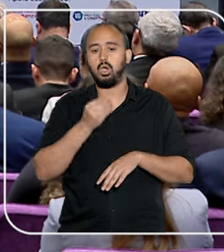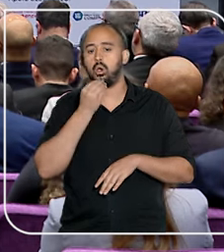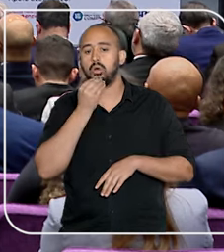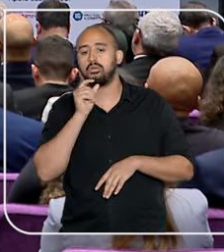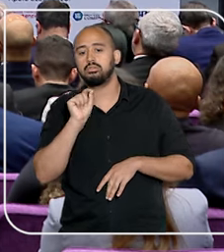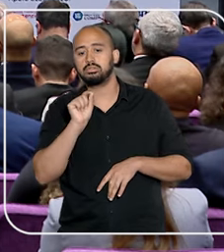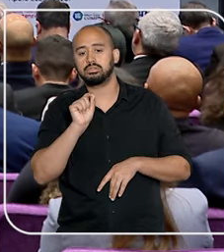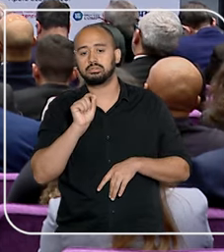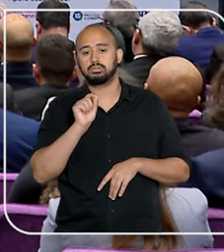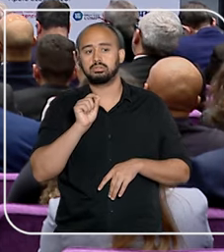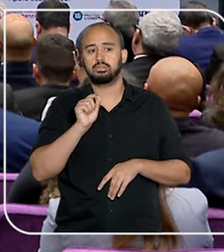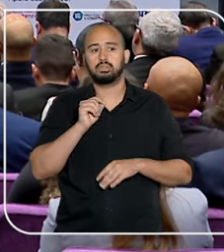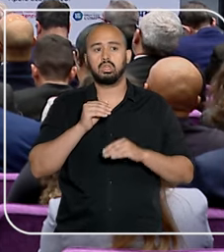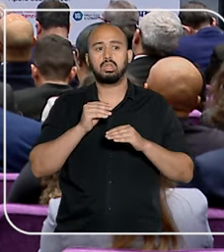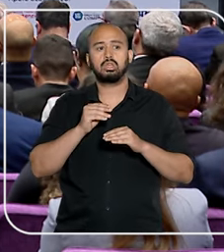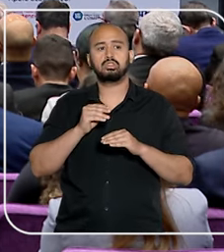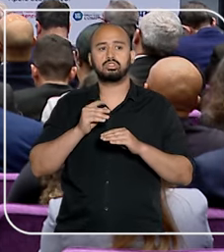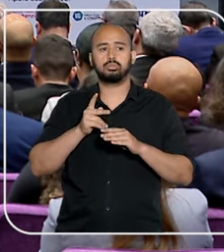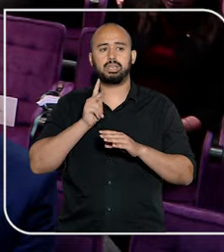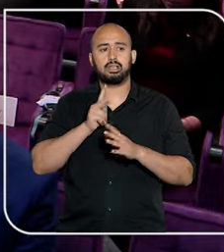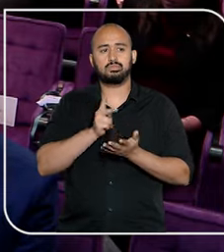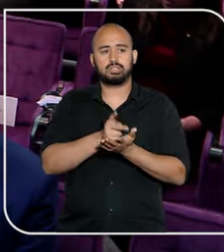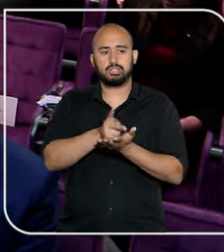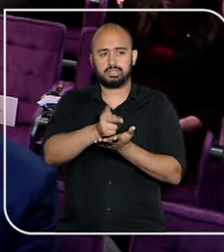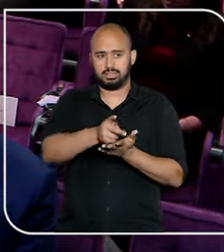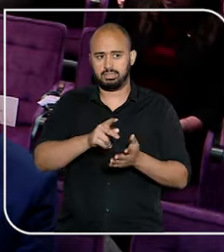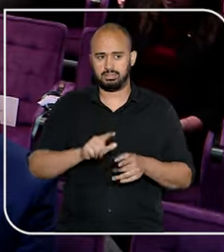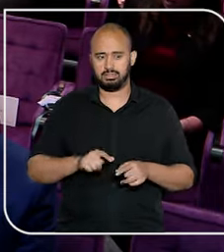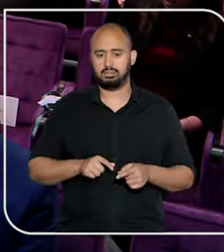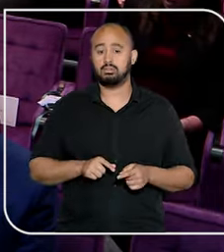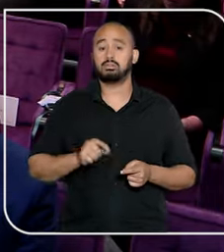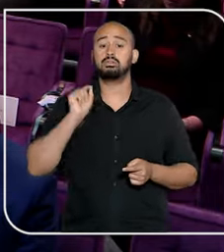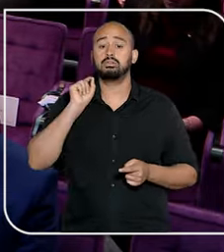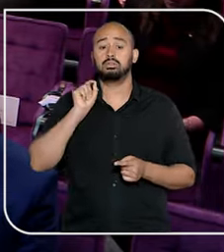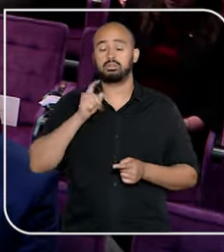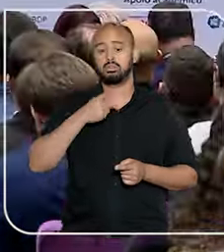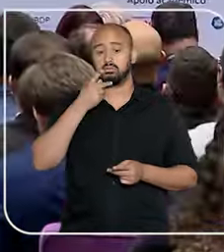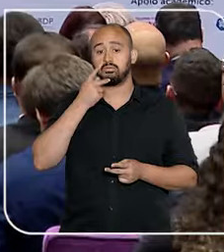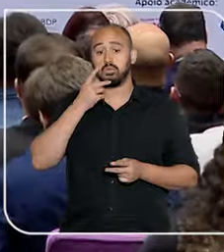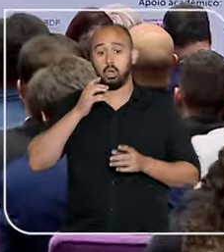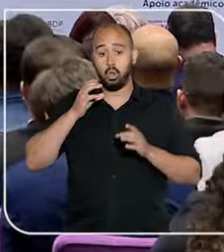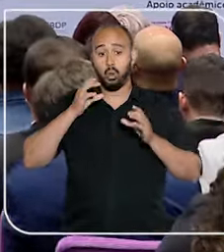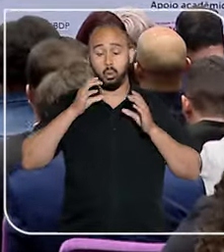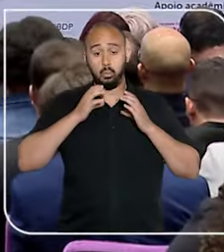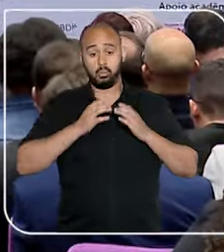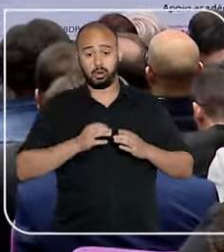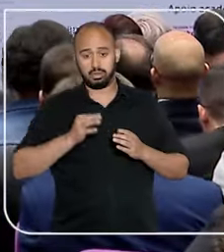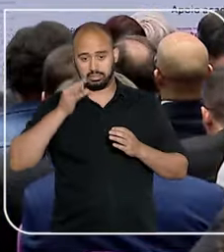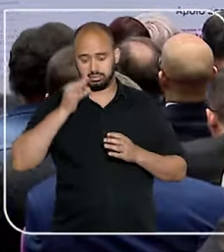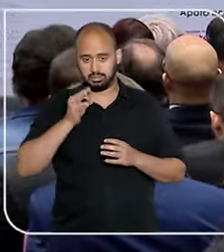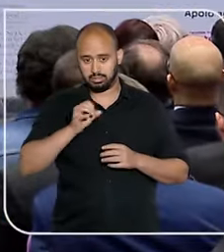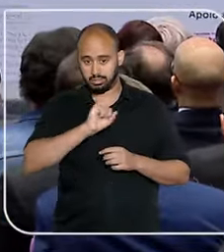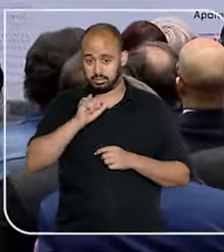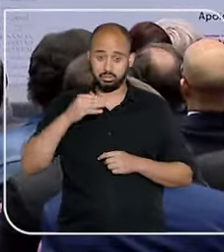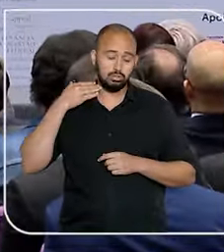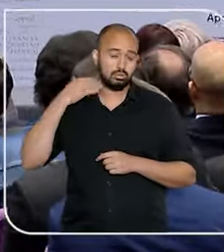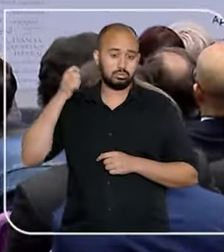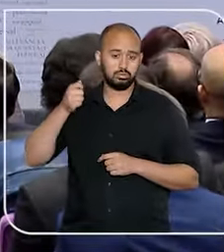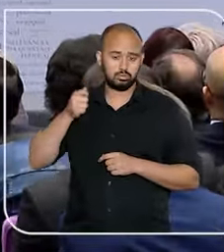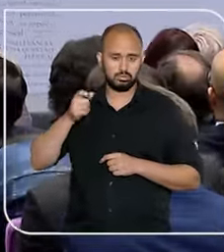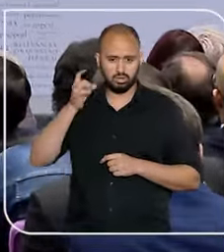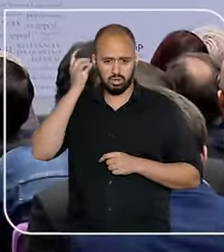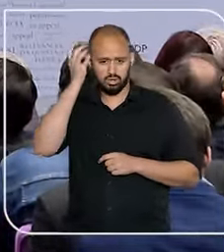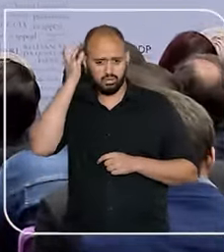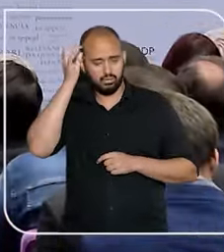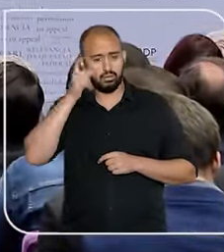relativamente óbvia, que é a de isonomia. E a terceira é na busca por eficiência e celeridade. Evidentemente, se o juiz